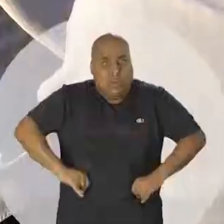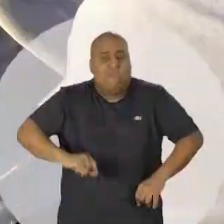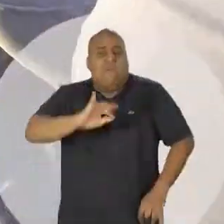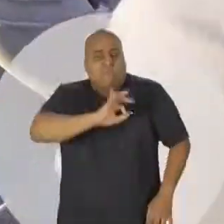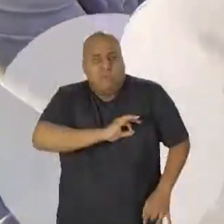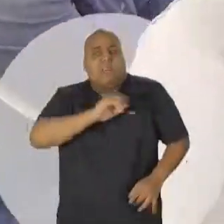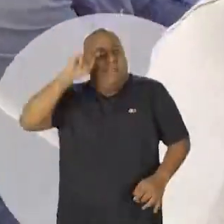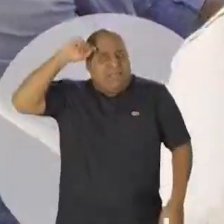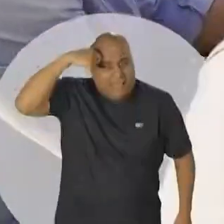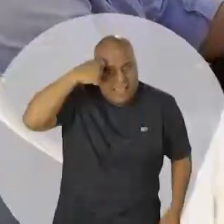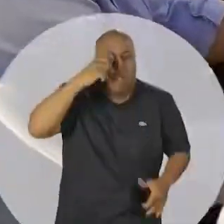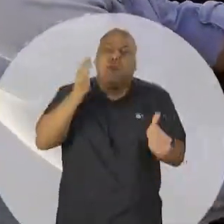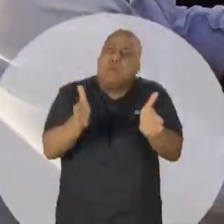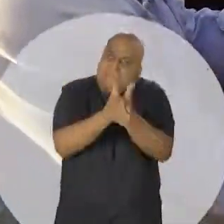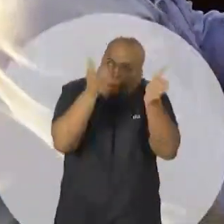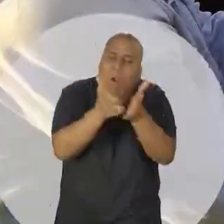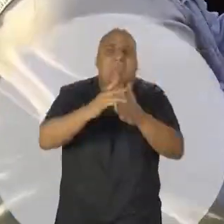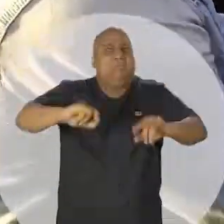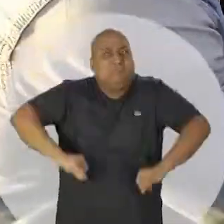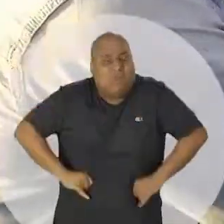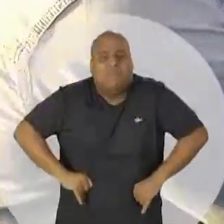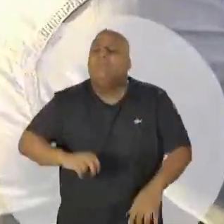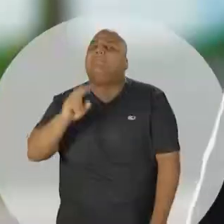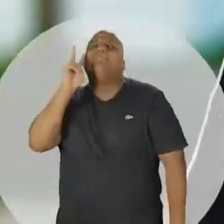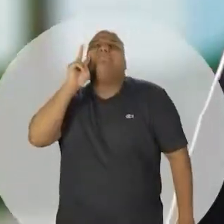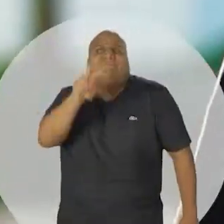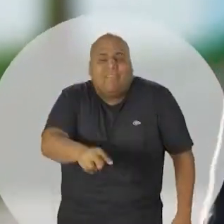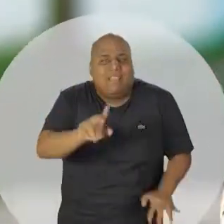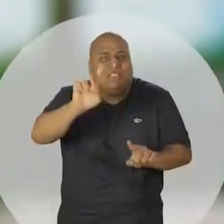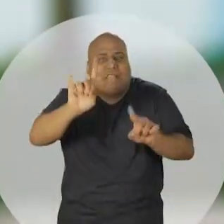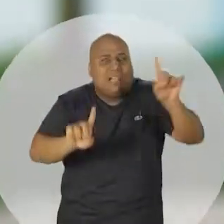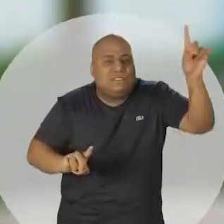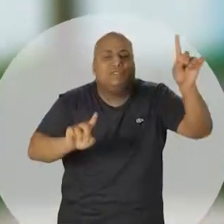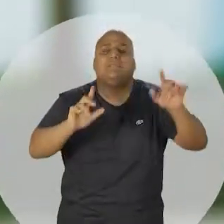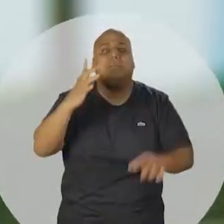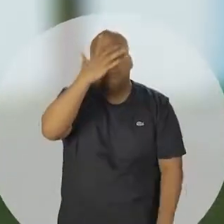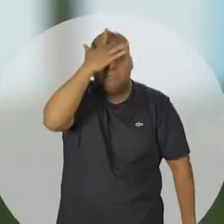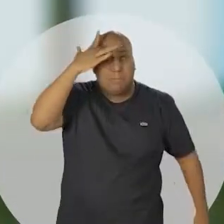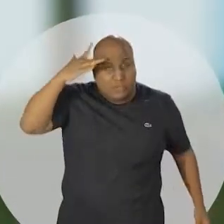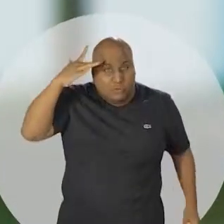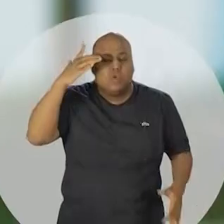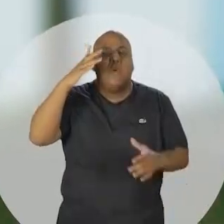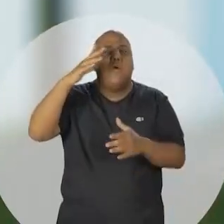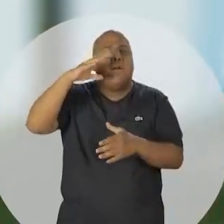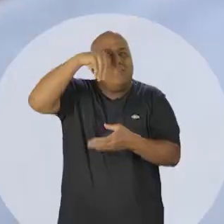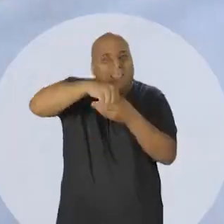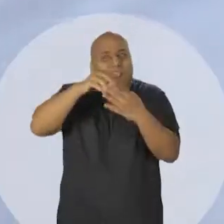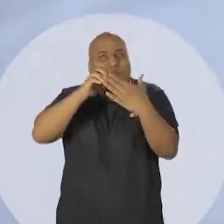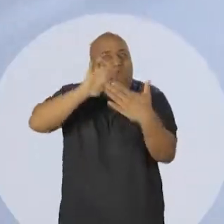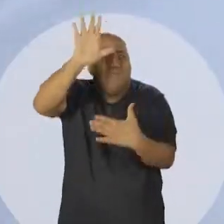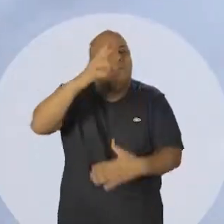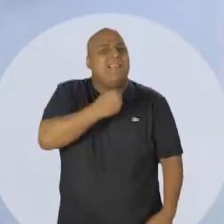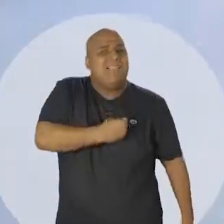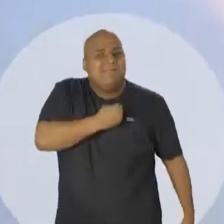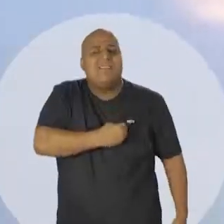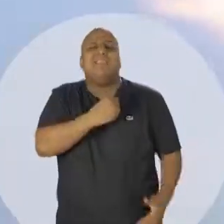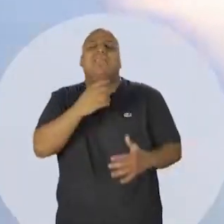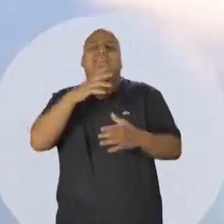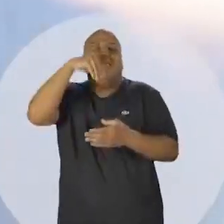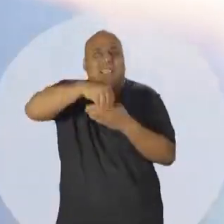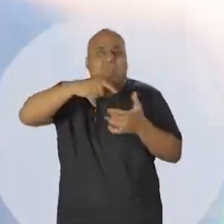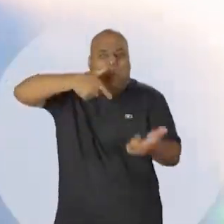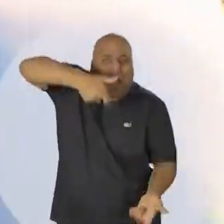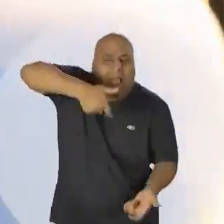polícia, pobres, negros e da periferia. Se você olhar a população cooptada pela mistura de